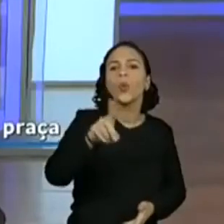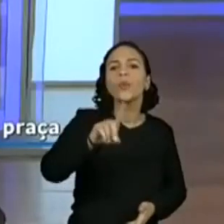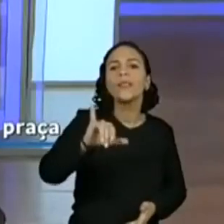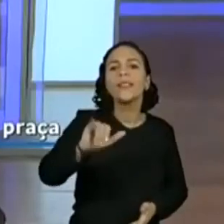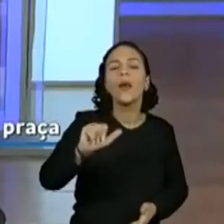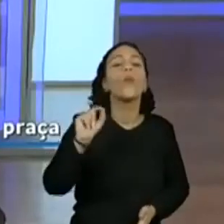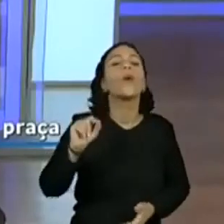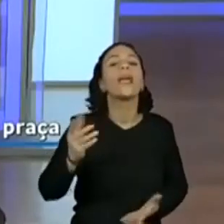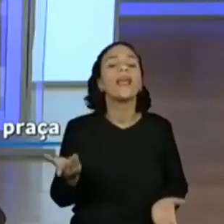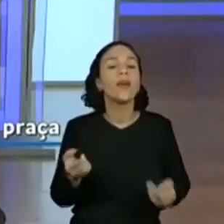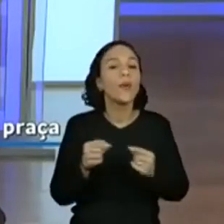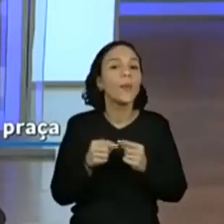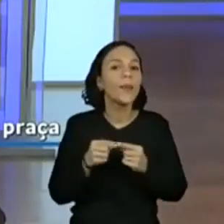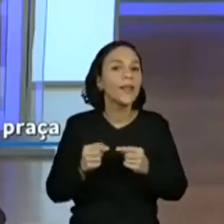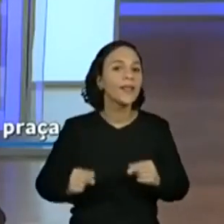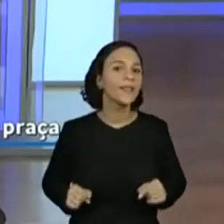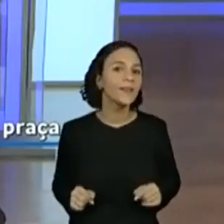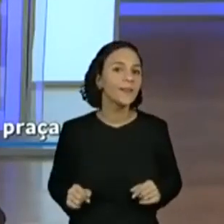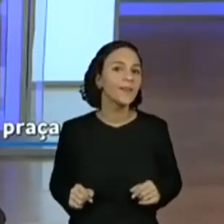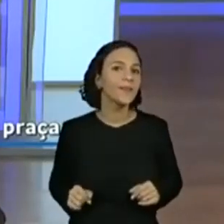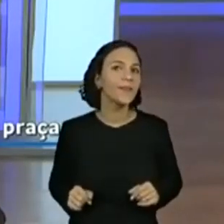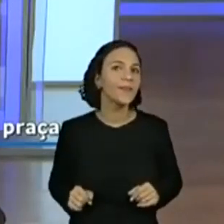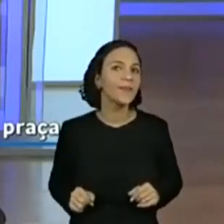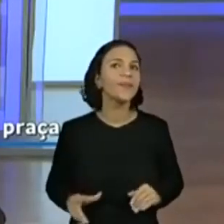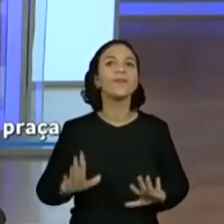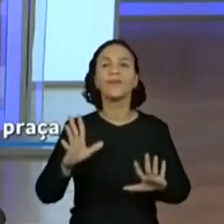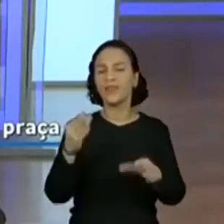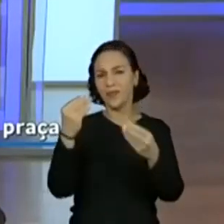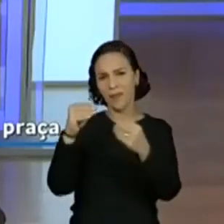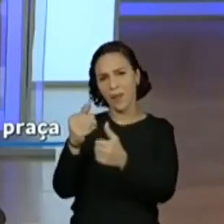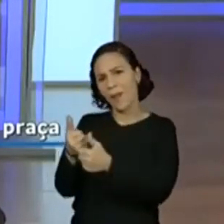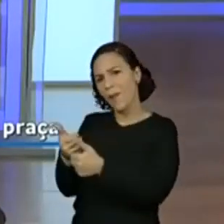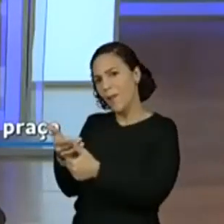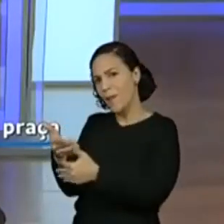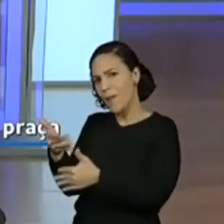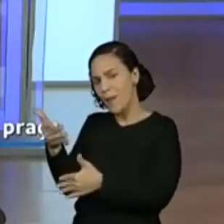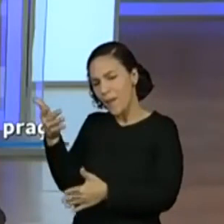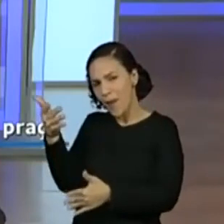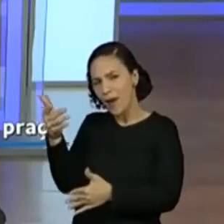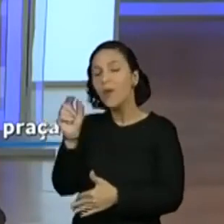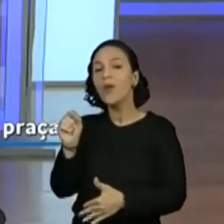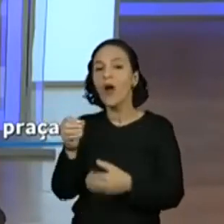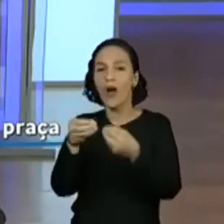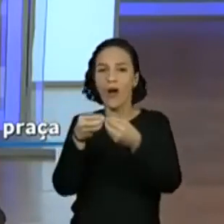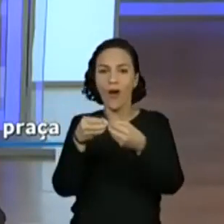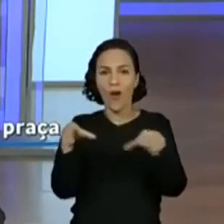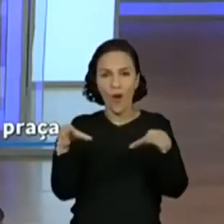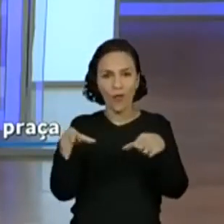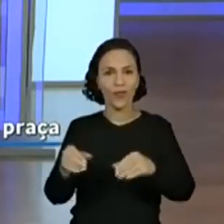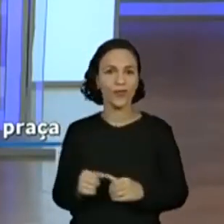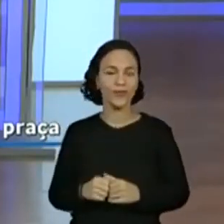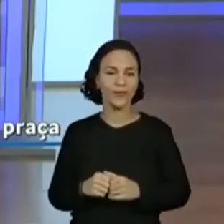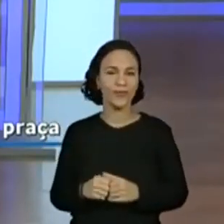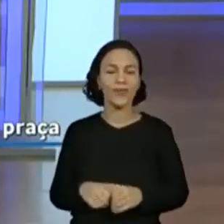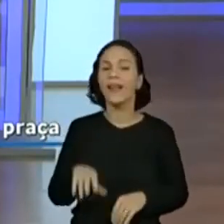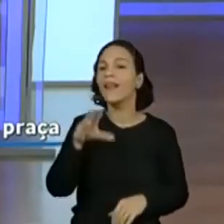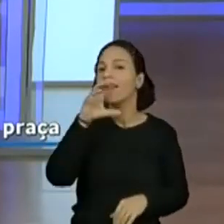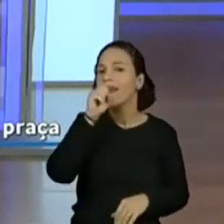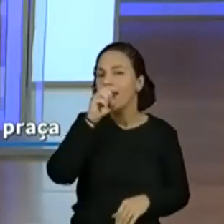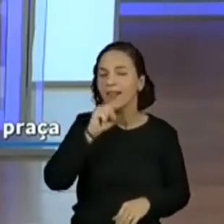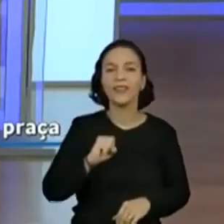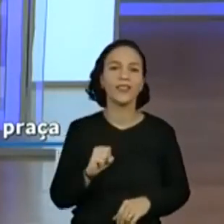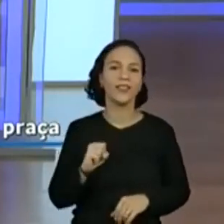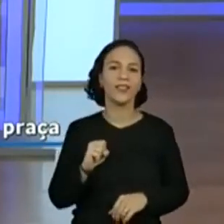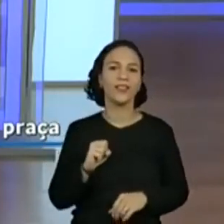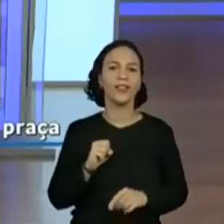Vamos lá. Olha lá. Já começaram. Lorena, Caio, já todos acertaram. Sim. E já começaram. Ovos, olha lá. Laranja. Banana,